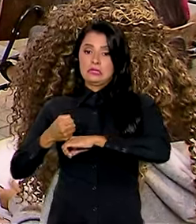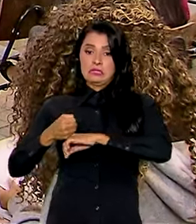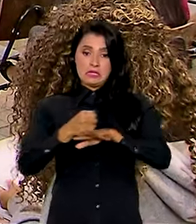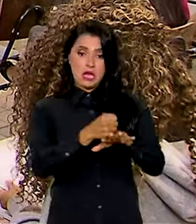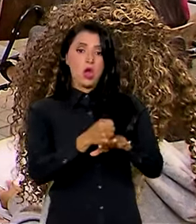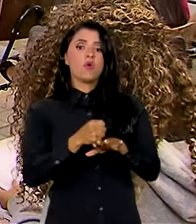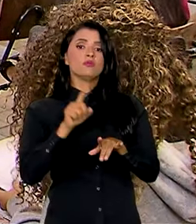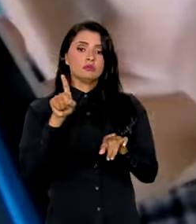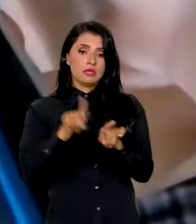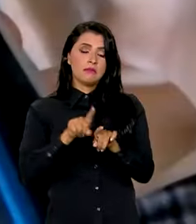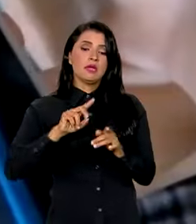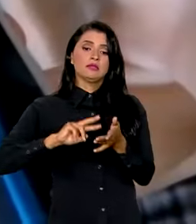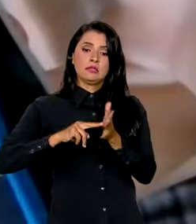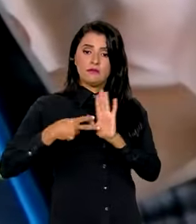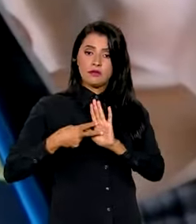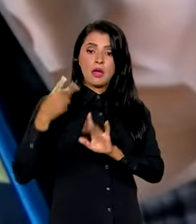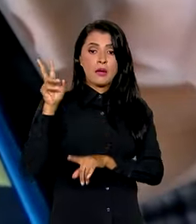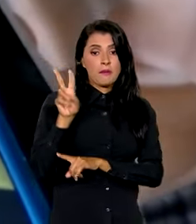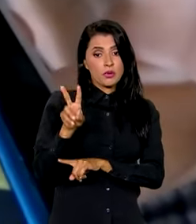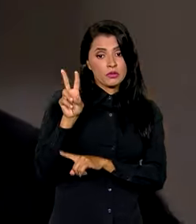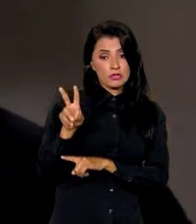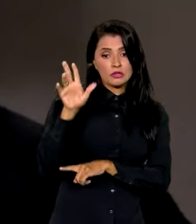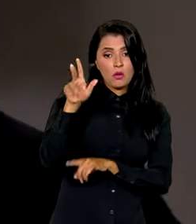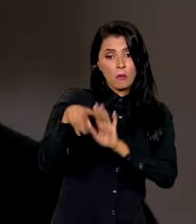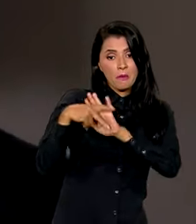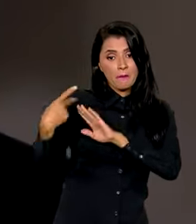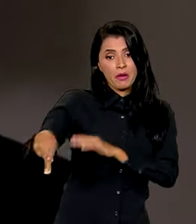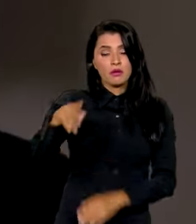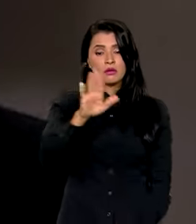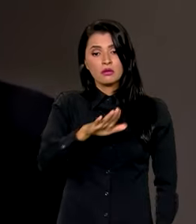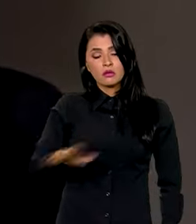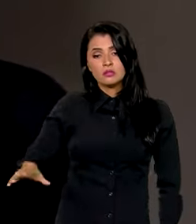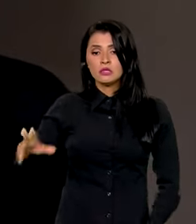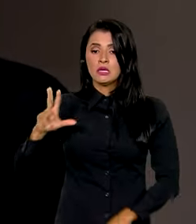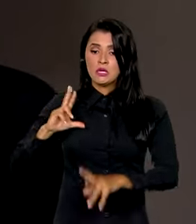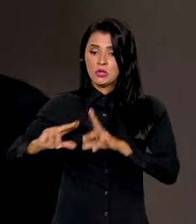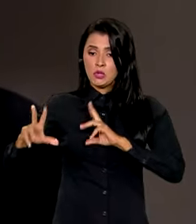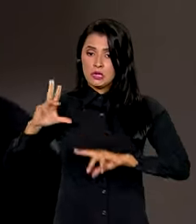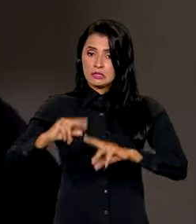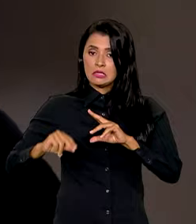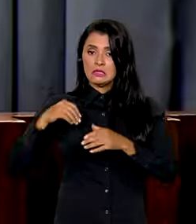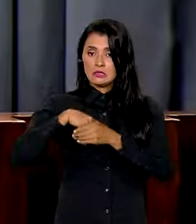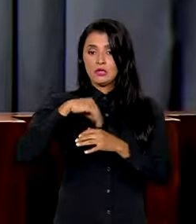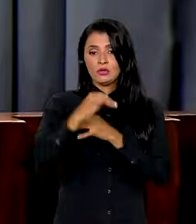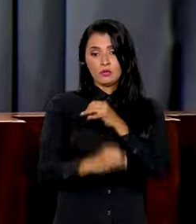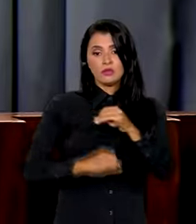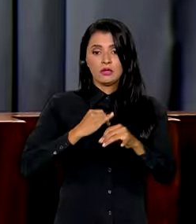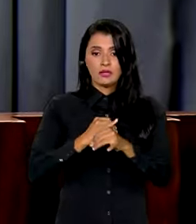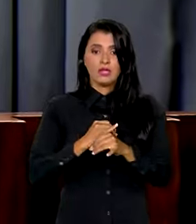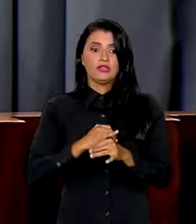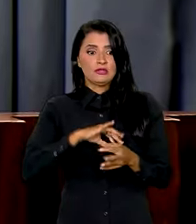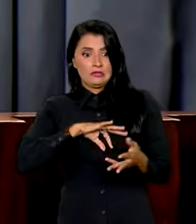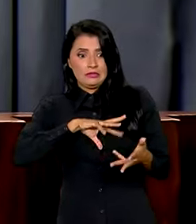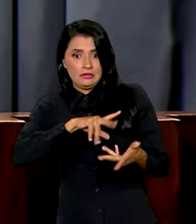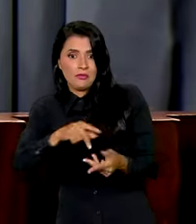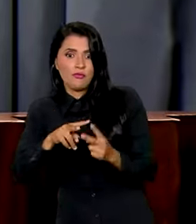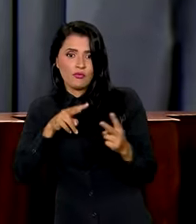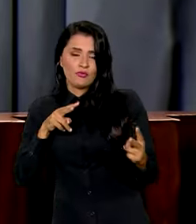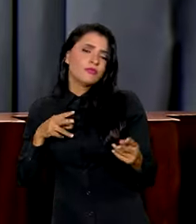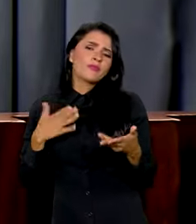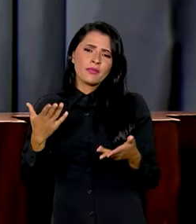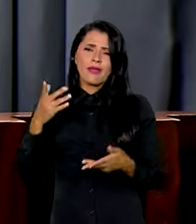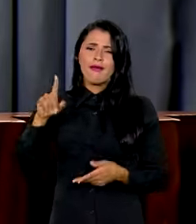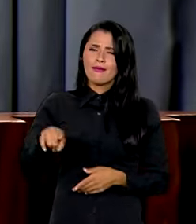significar mais proteção para crianças e adolescentes no mundo virtual. É importante que a gente entenda